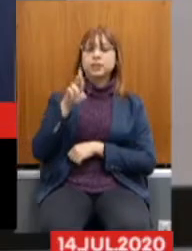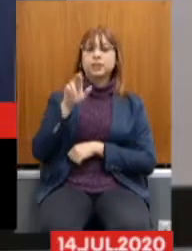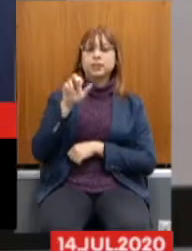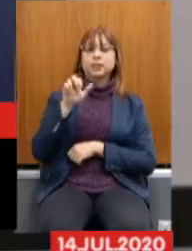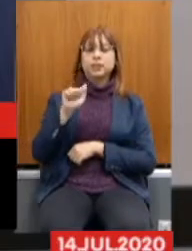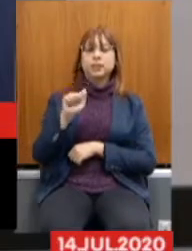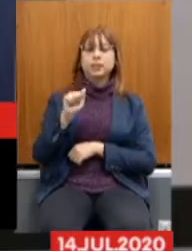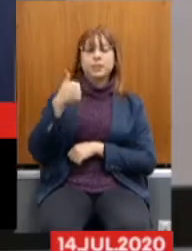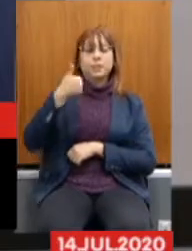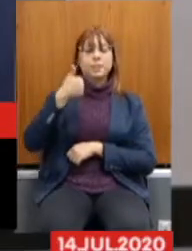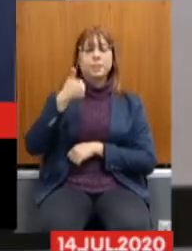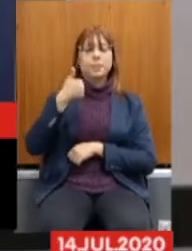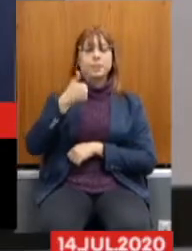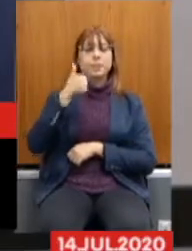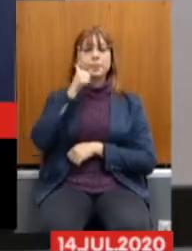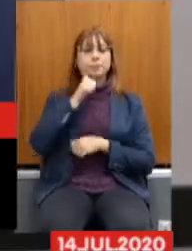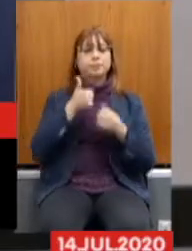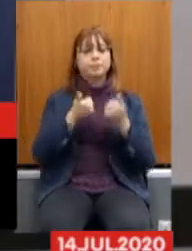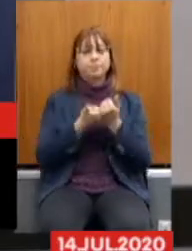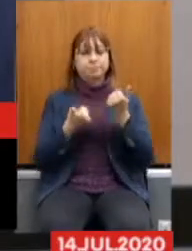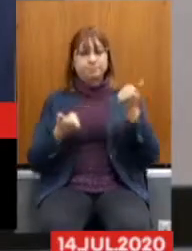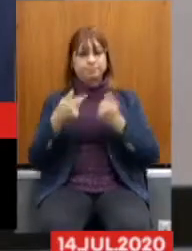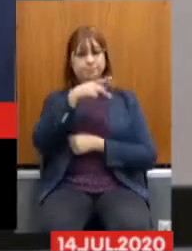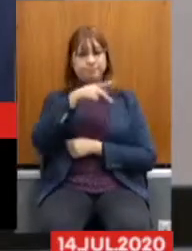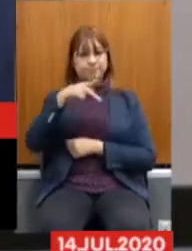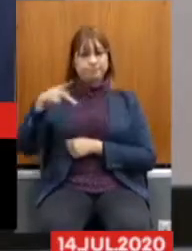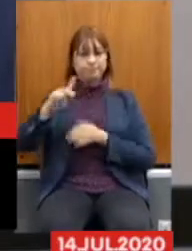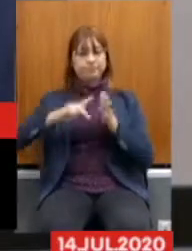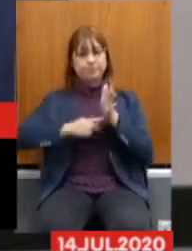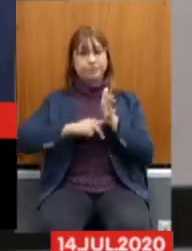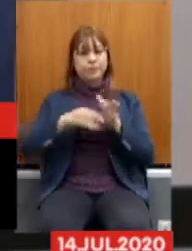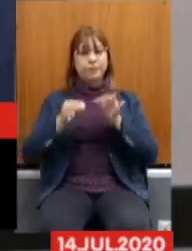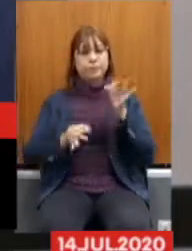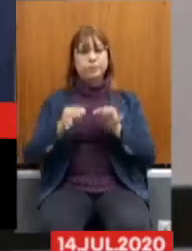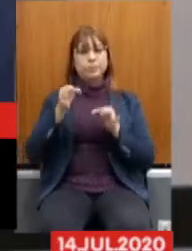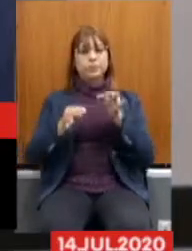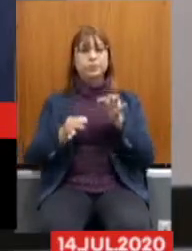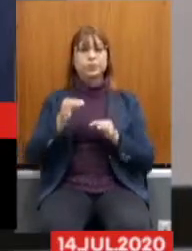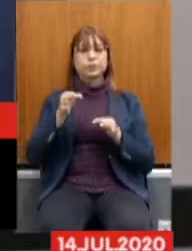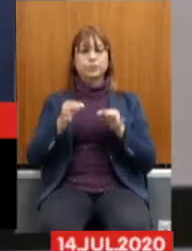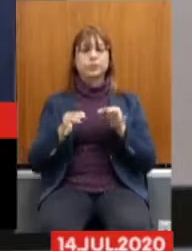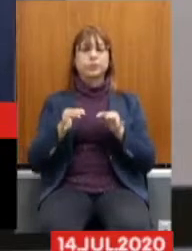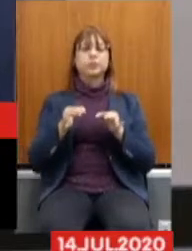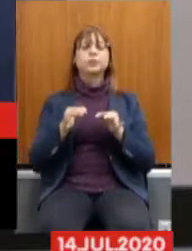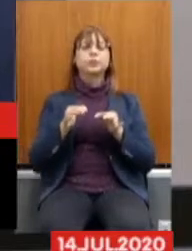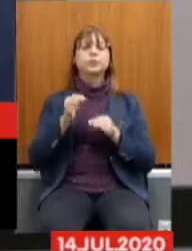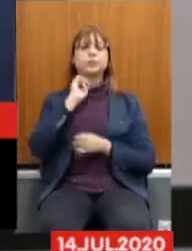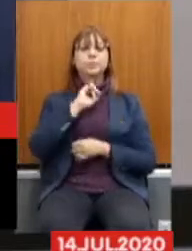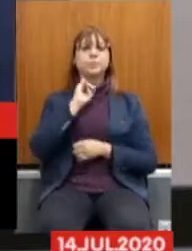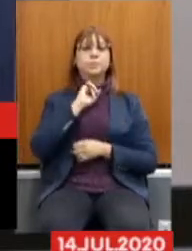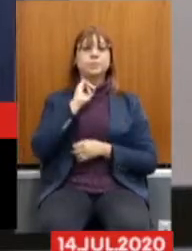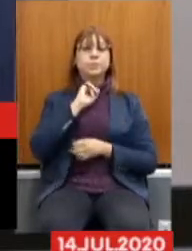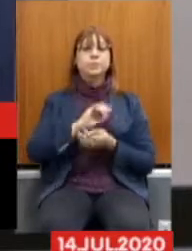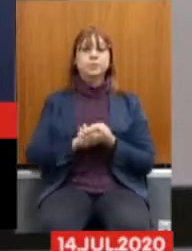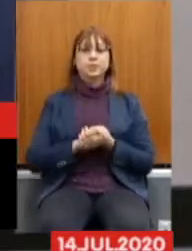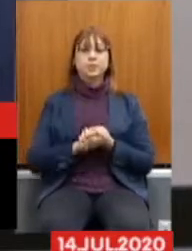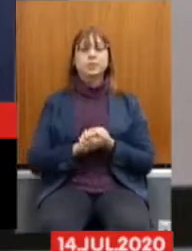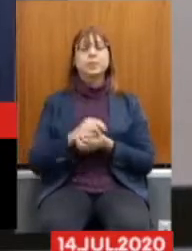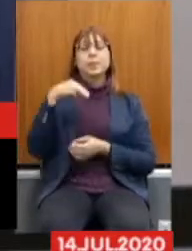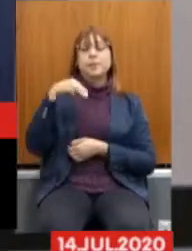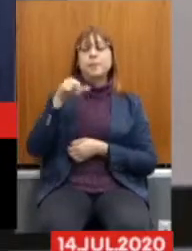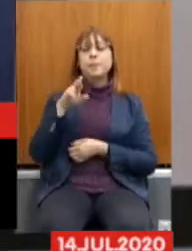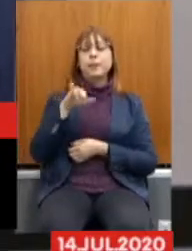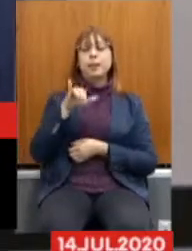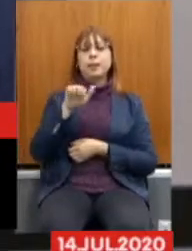vice-presidente do Sindicato de Servidores da Justiça de Primeira Instância de Minas Gerais, Maria Badia de